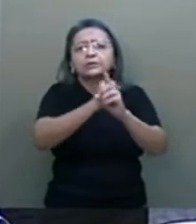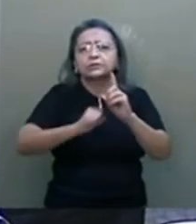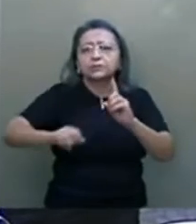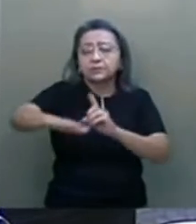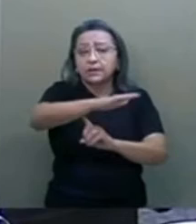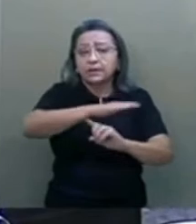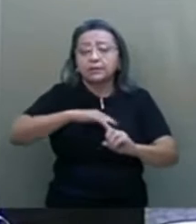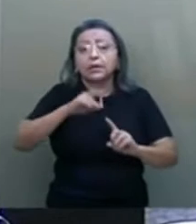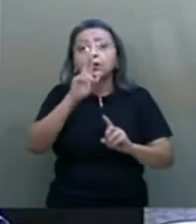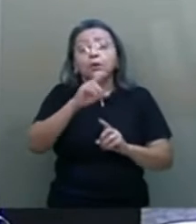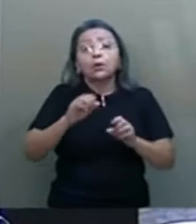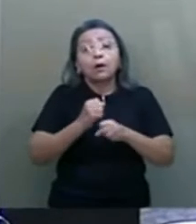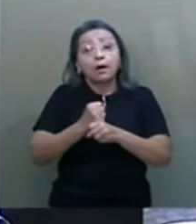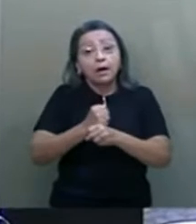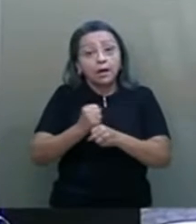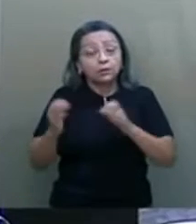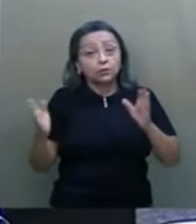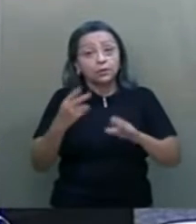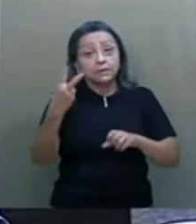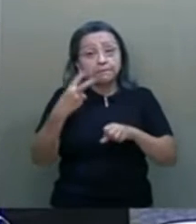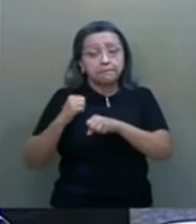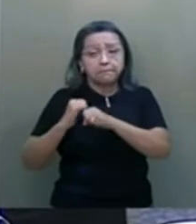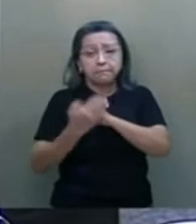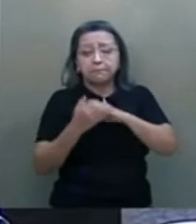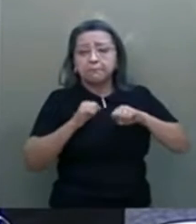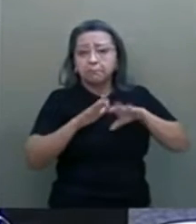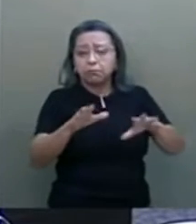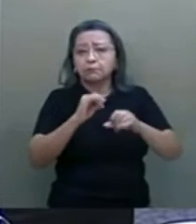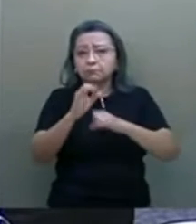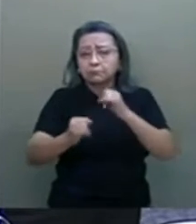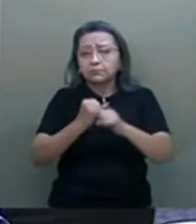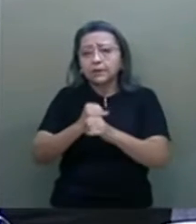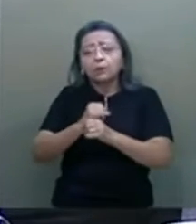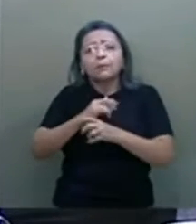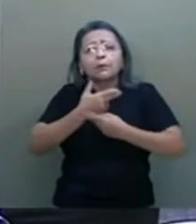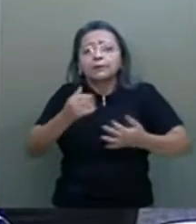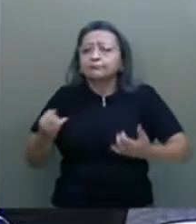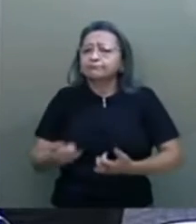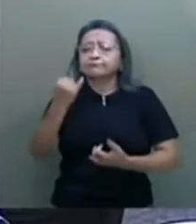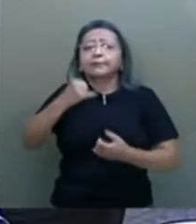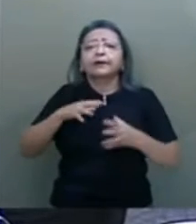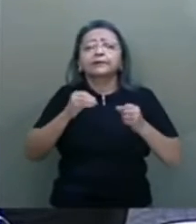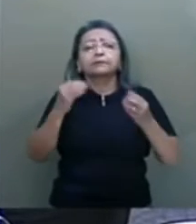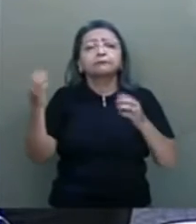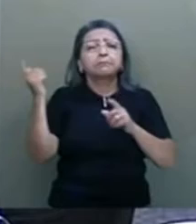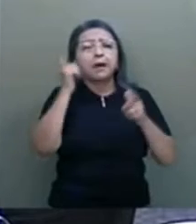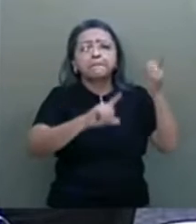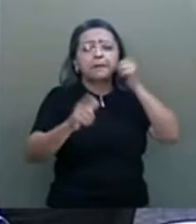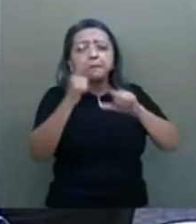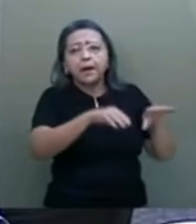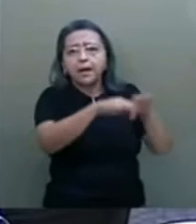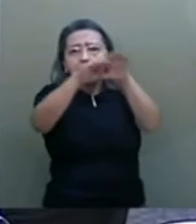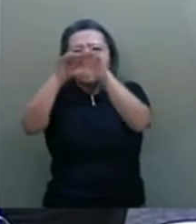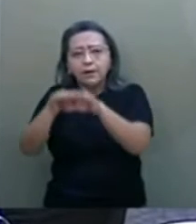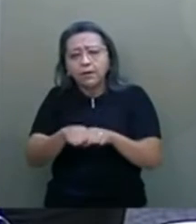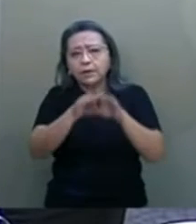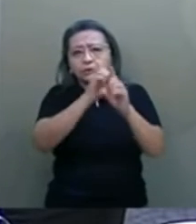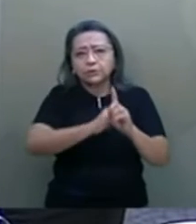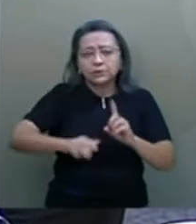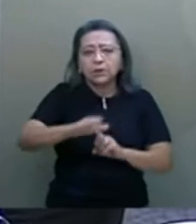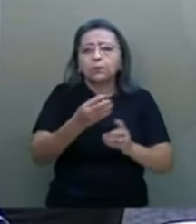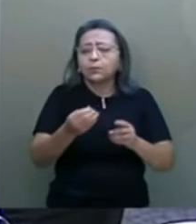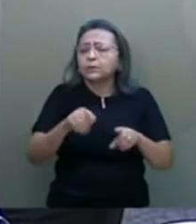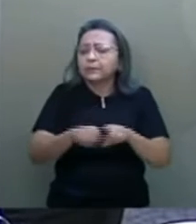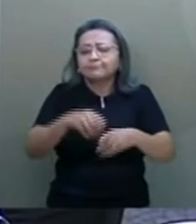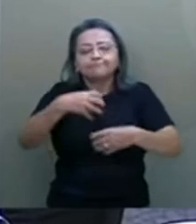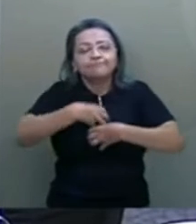Os anos de pandemia tornaram evidente que o acesso à internet com qualidade é um instrumento essencial para se chegar à maior igualdade social. Muito me